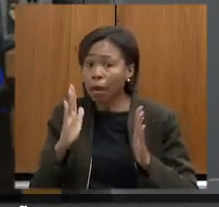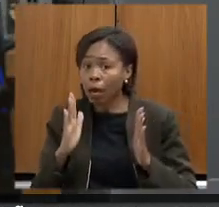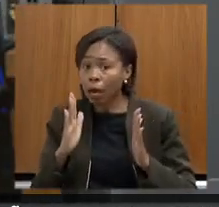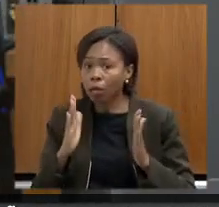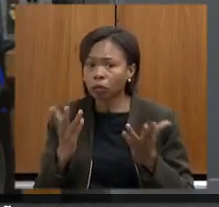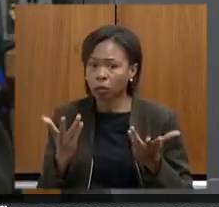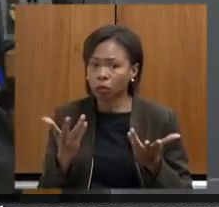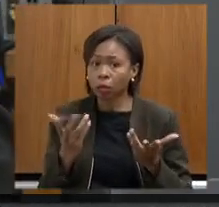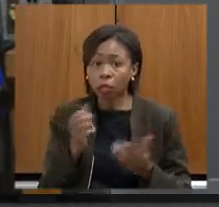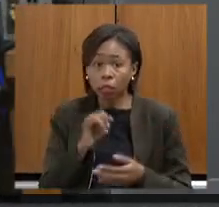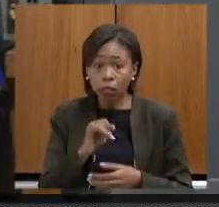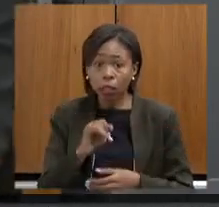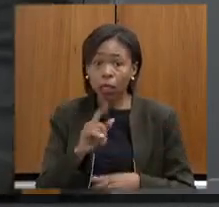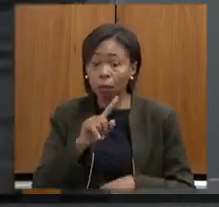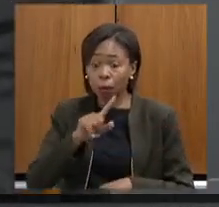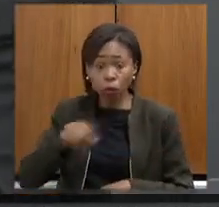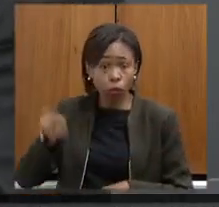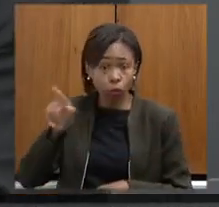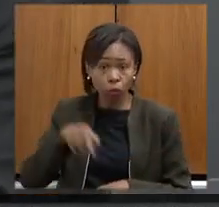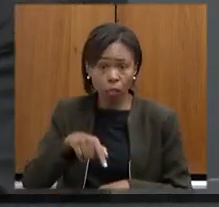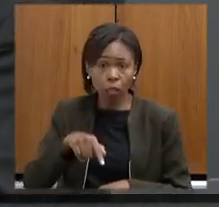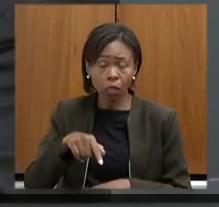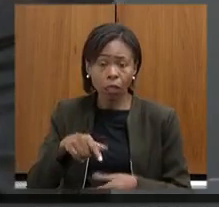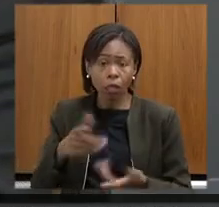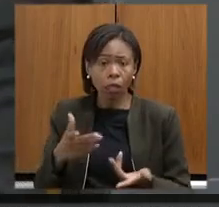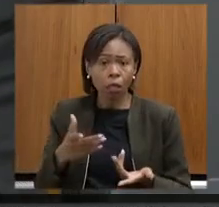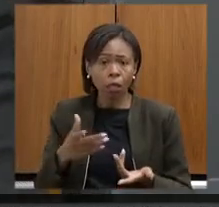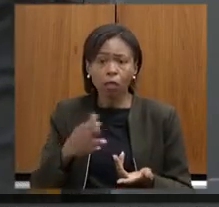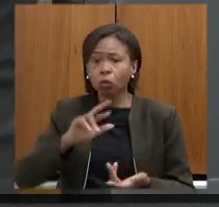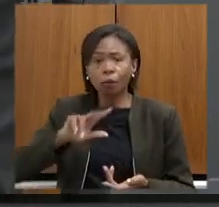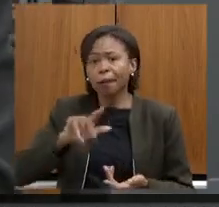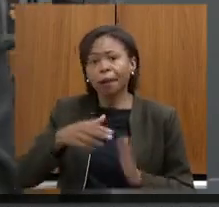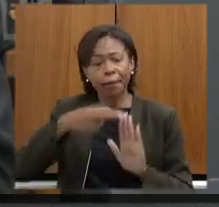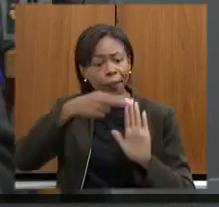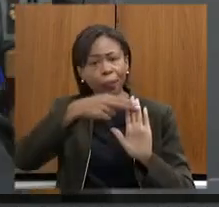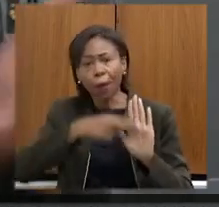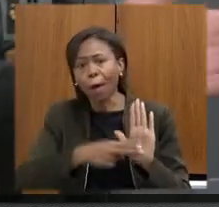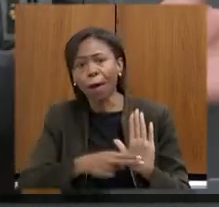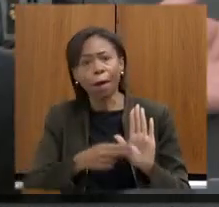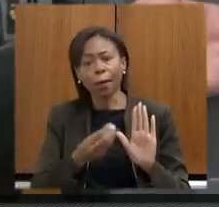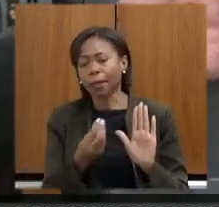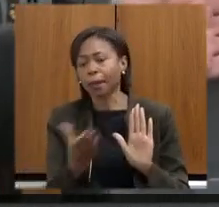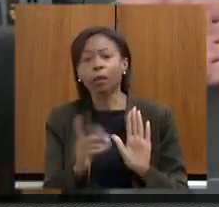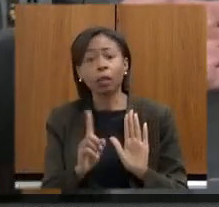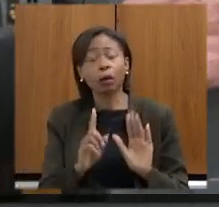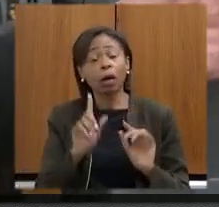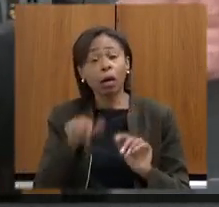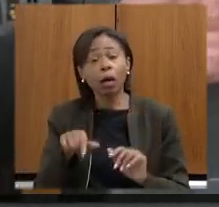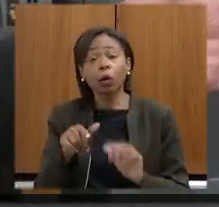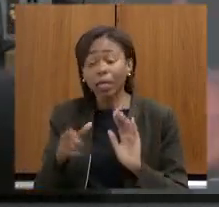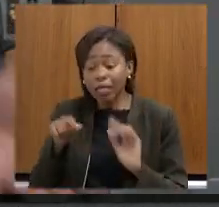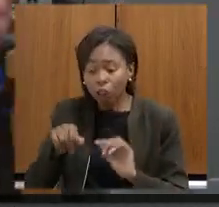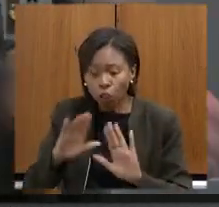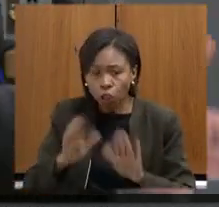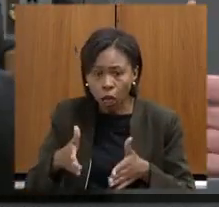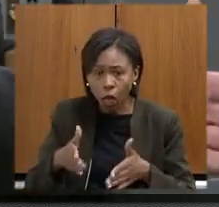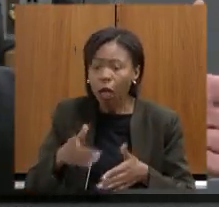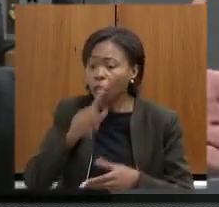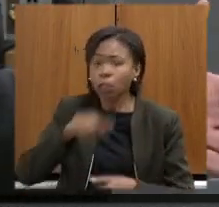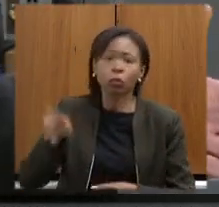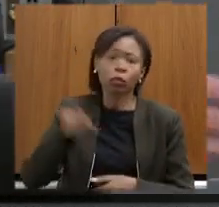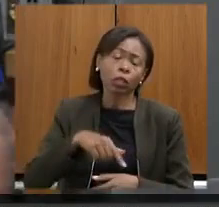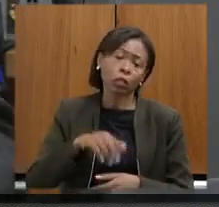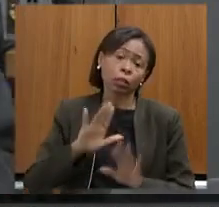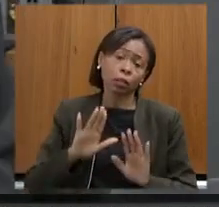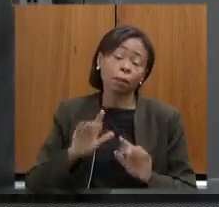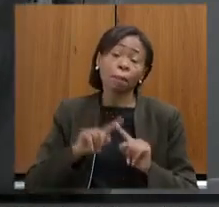se for para suspender não é concessão de uma nova não é de suspender o que já existe mas isso tem que